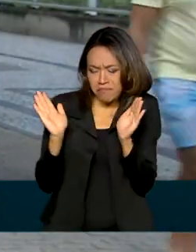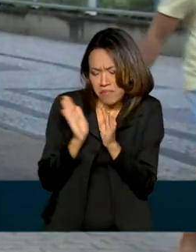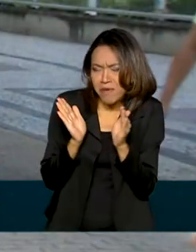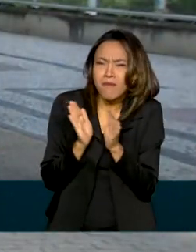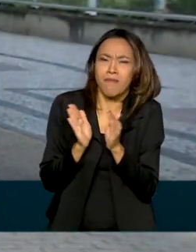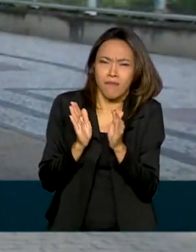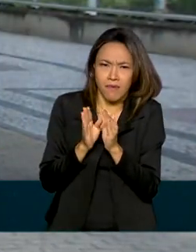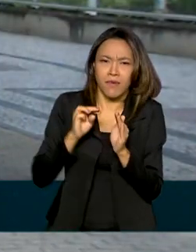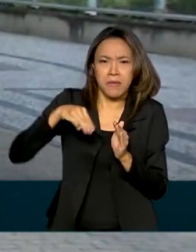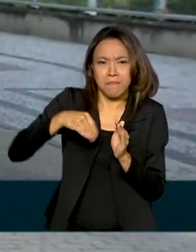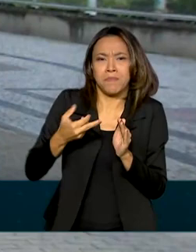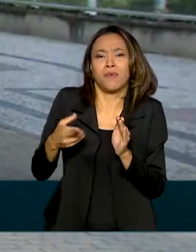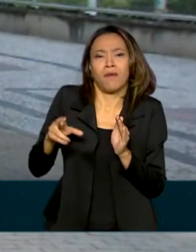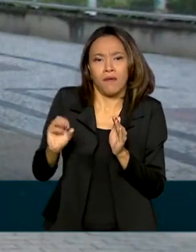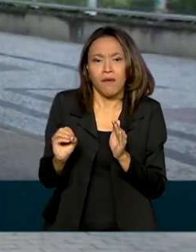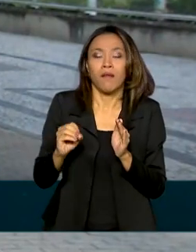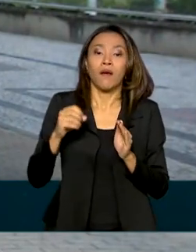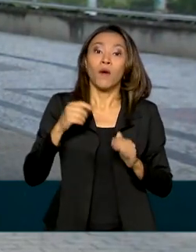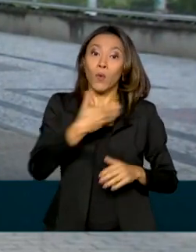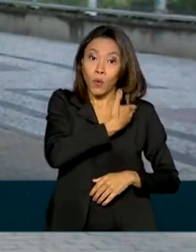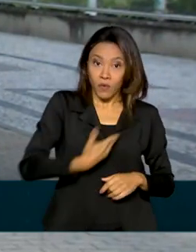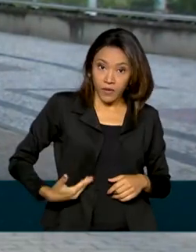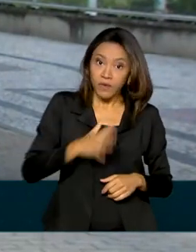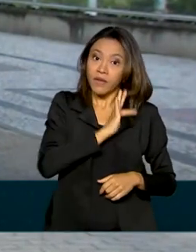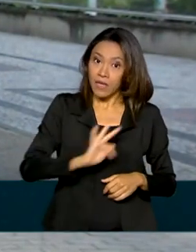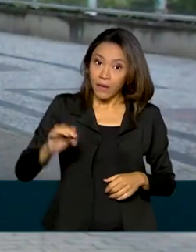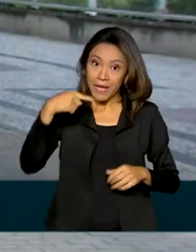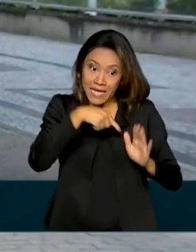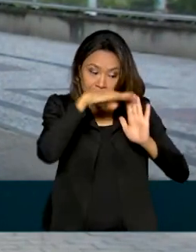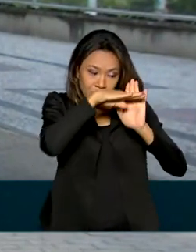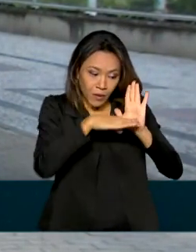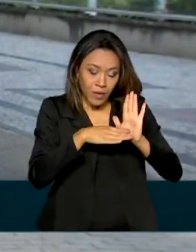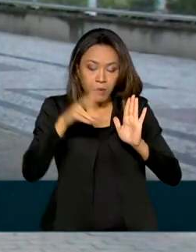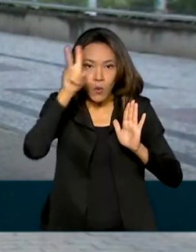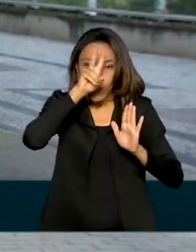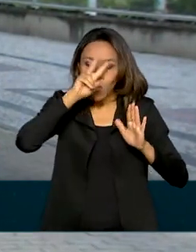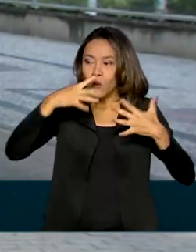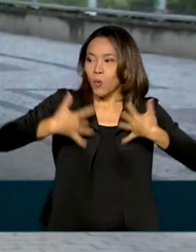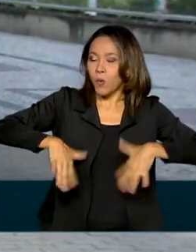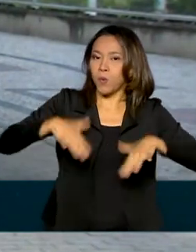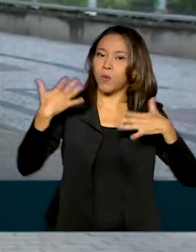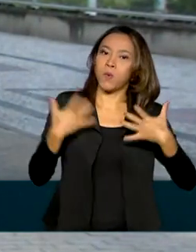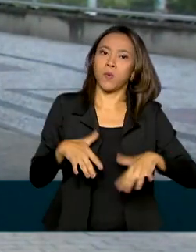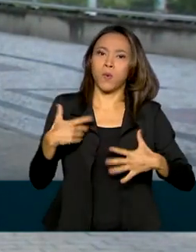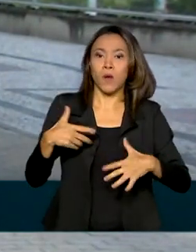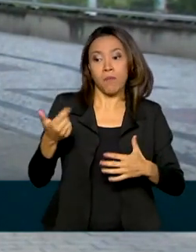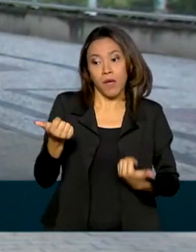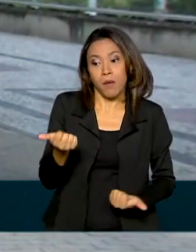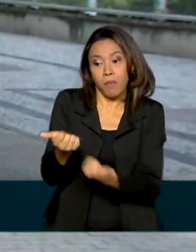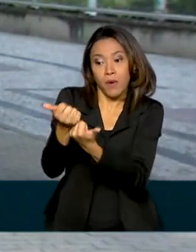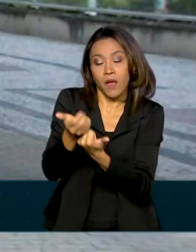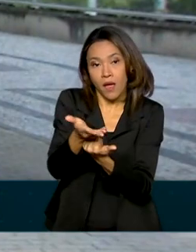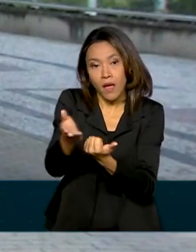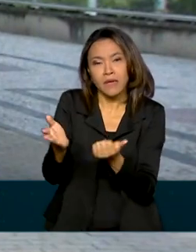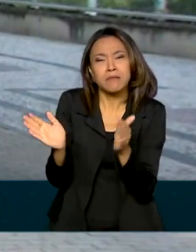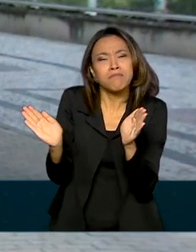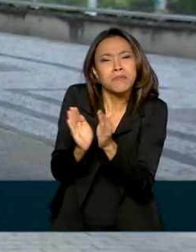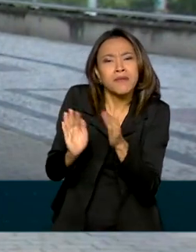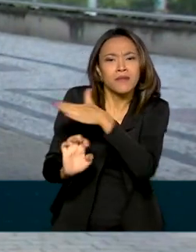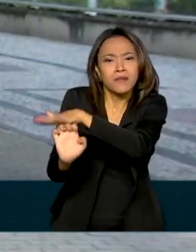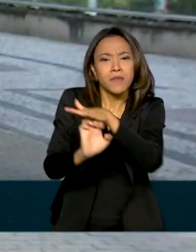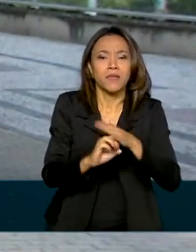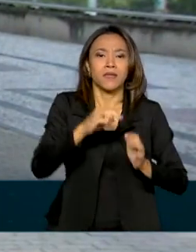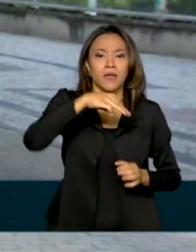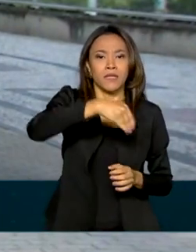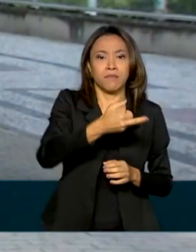Pronamp, que é considerado pelo governo federal o maior programa de crédito da história para micro e pequenas empresas, já disponibilizou mais de